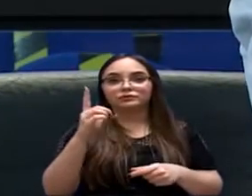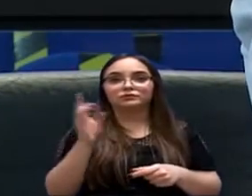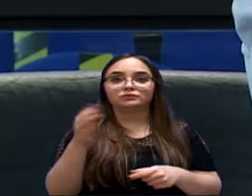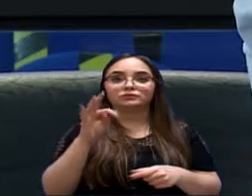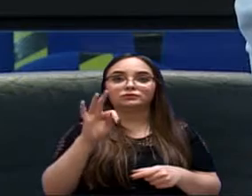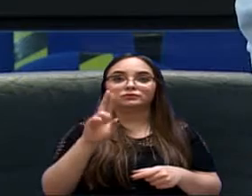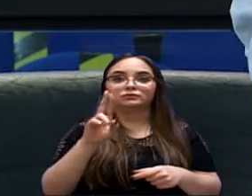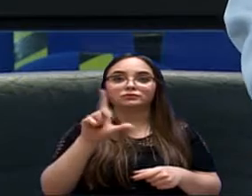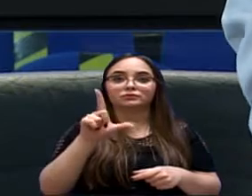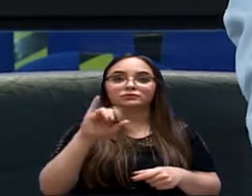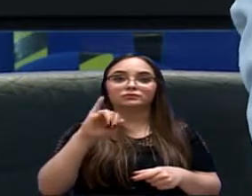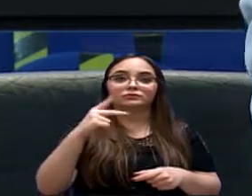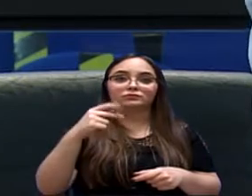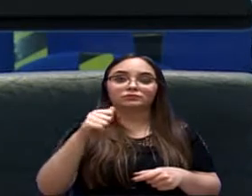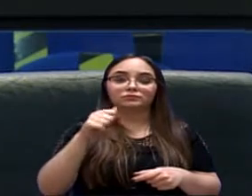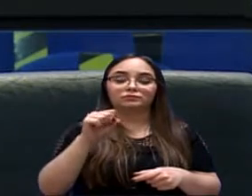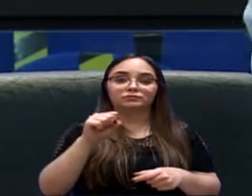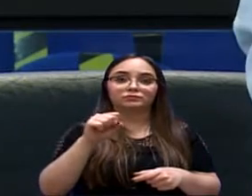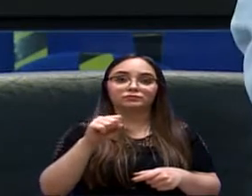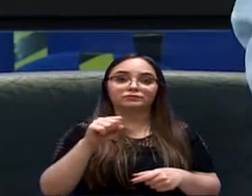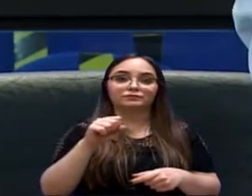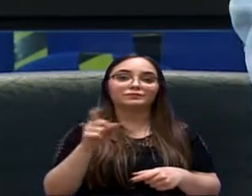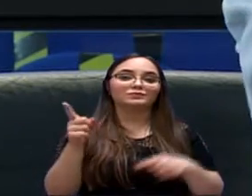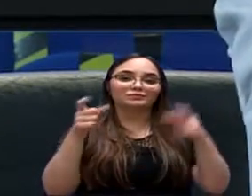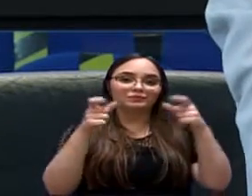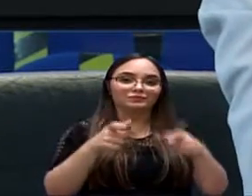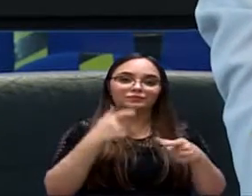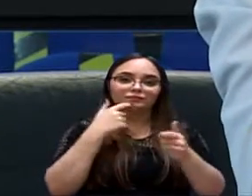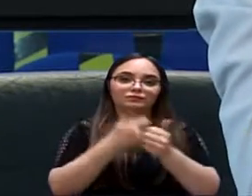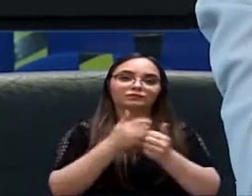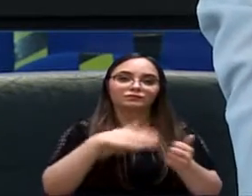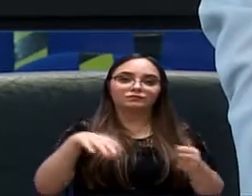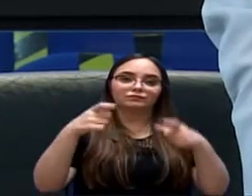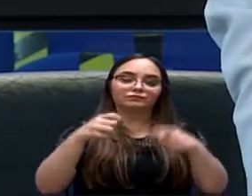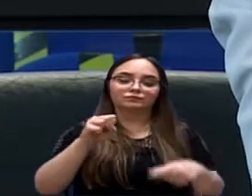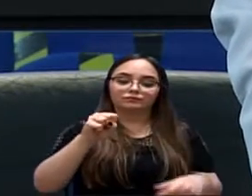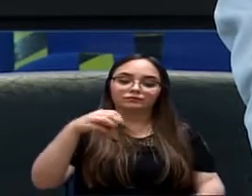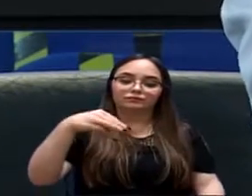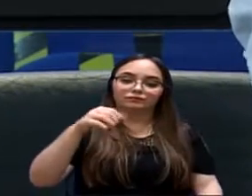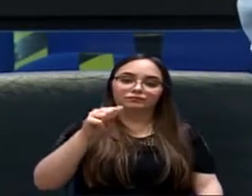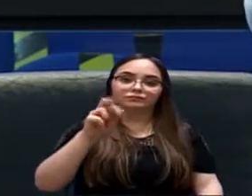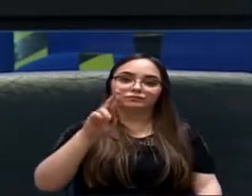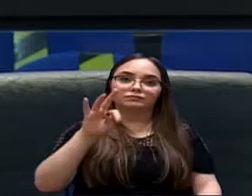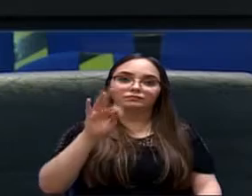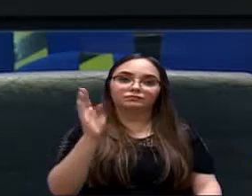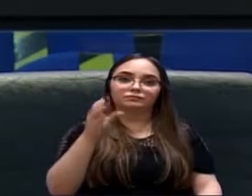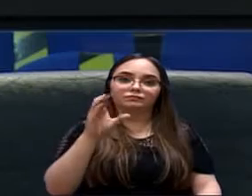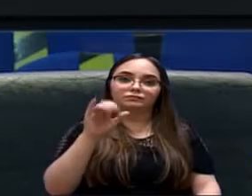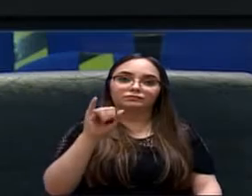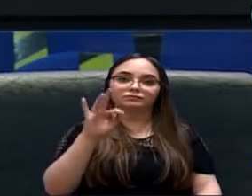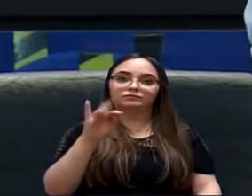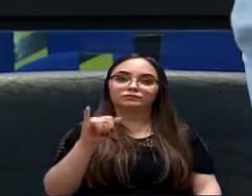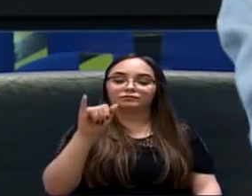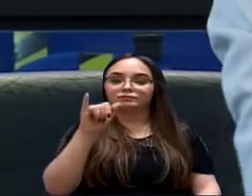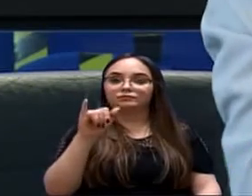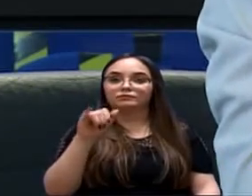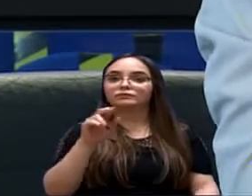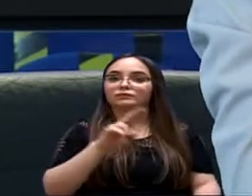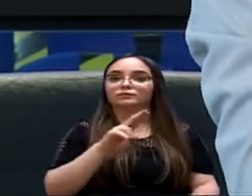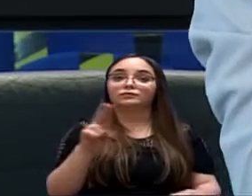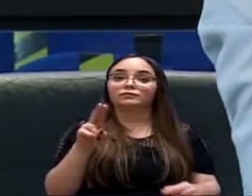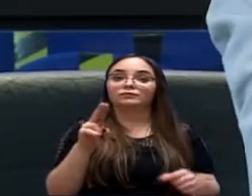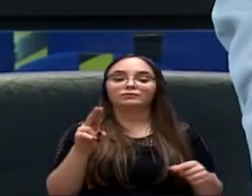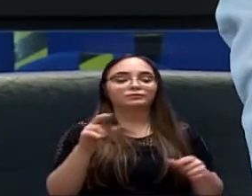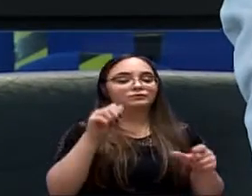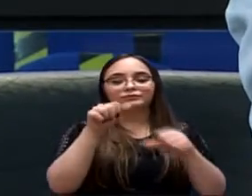região onde vai sair o Smart City, que hoje tem outro nome, porque falaram que era cidade inteligente, mas como não tinha nada de inteligente, mudaram o